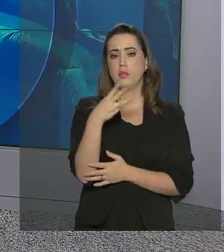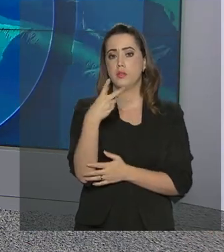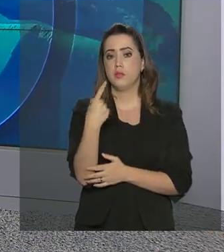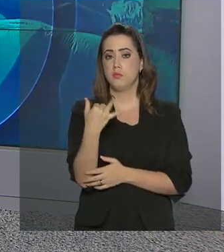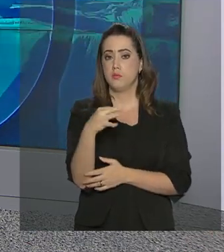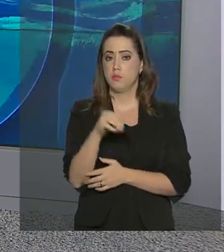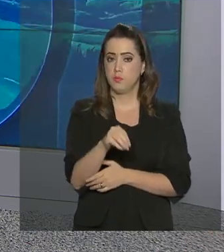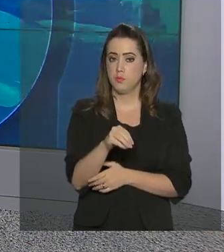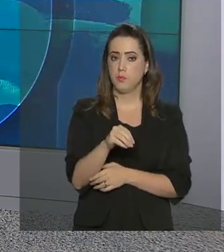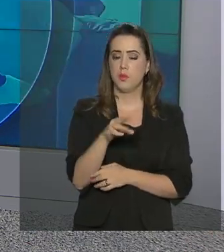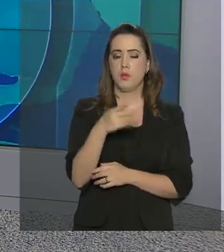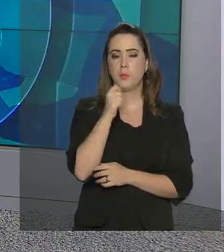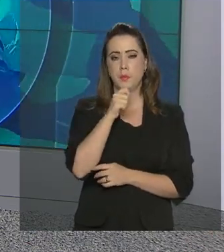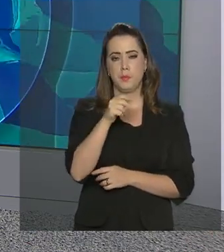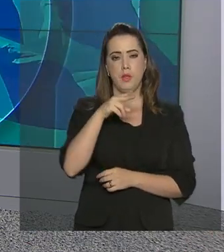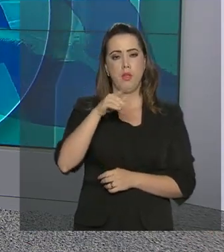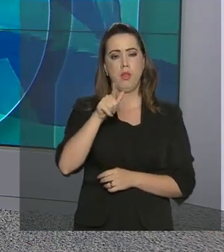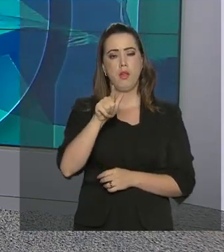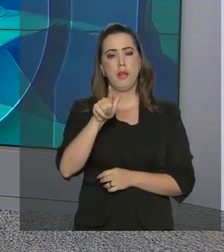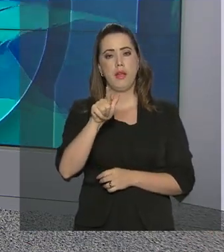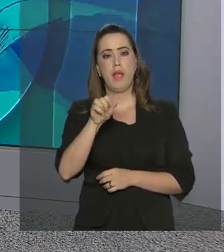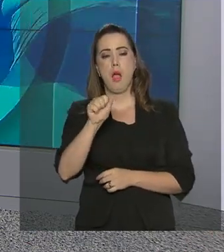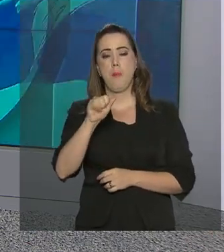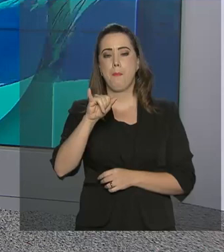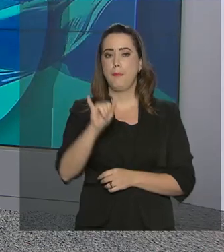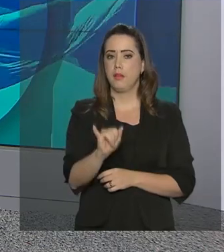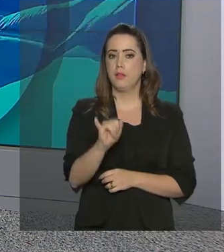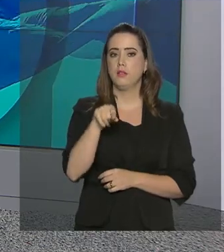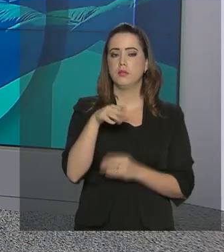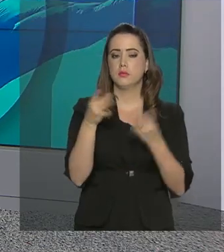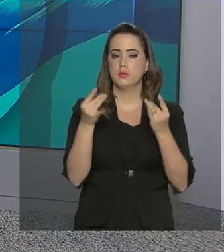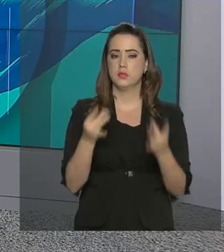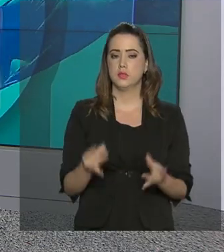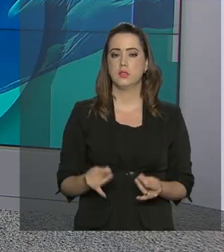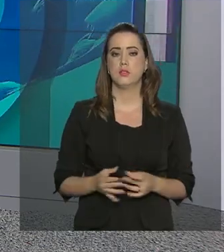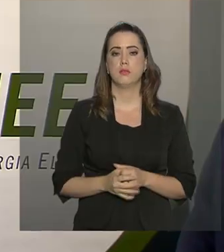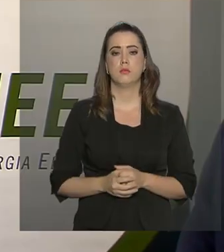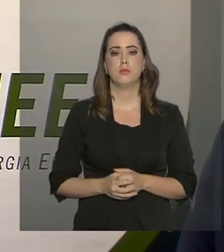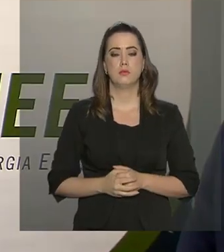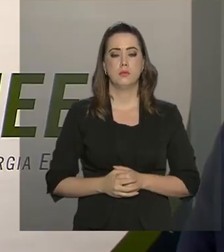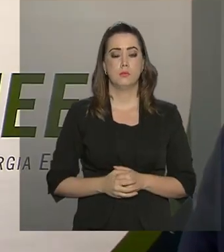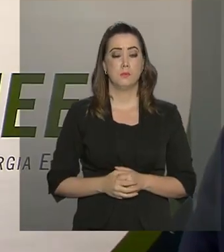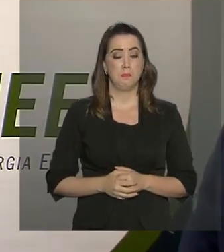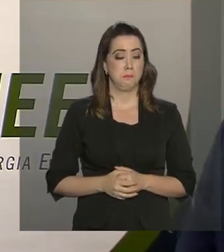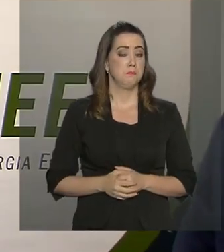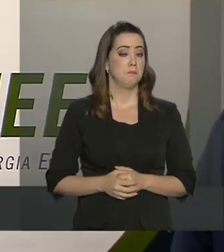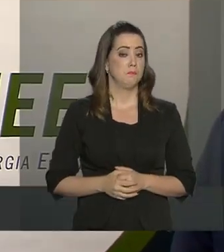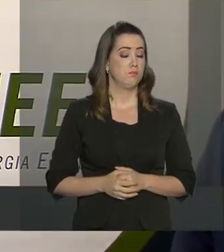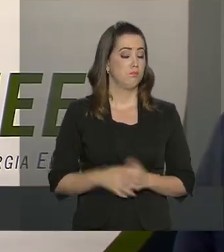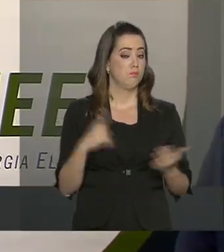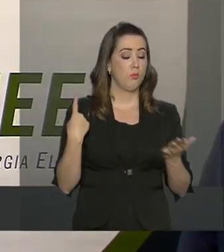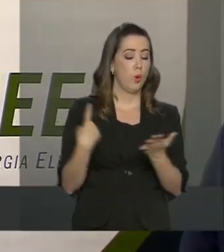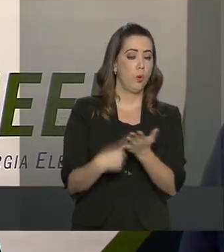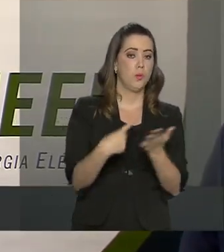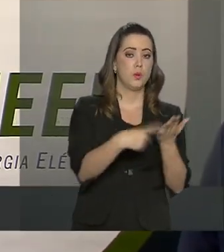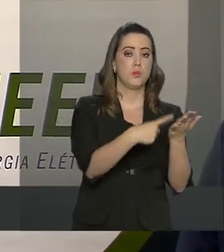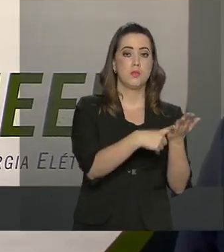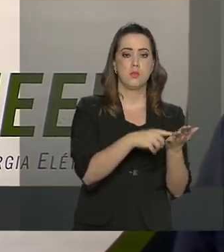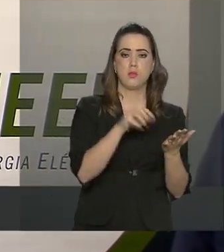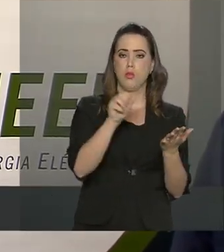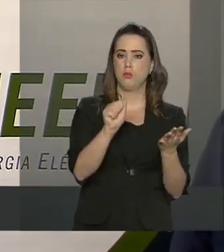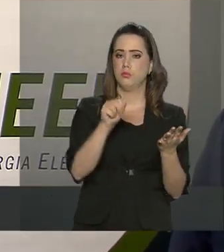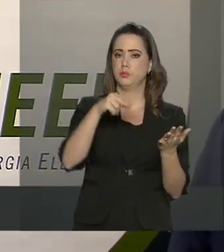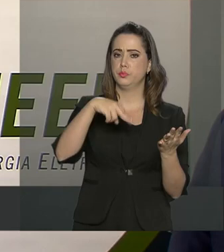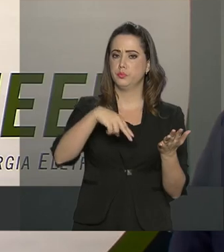de maio. A repórter Gabriela Noronha tem os detalhes. A Agência Nacional de Energia Elétrica aprovou